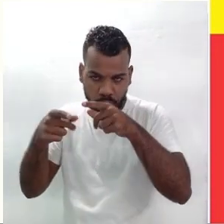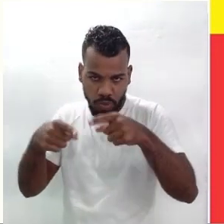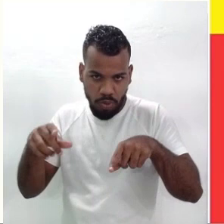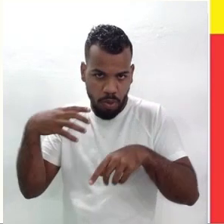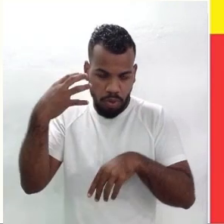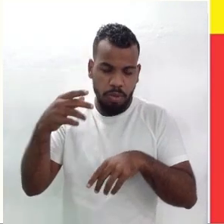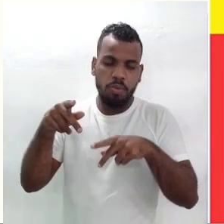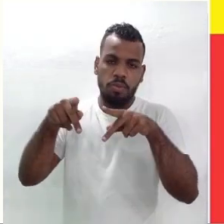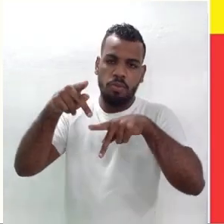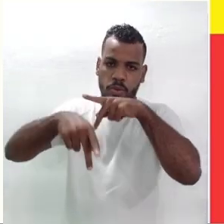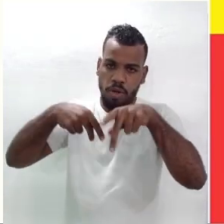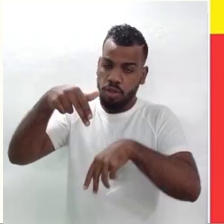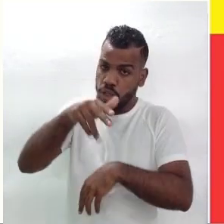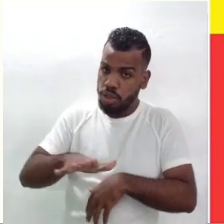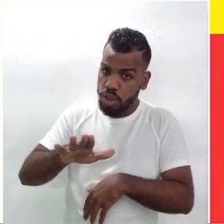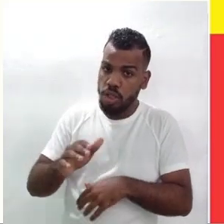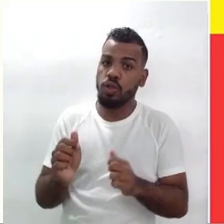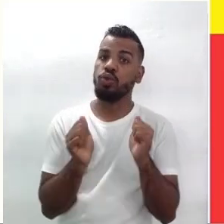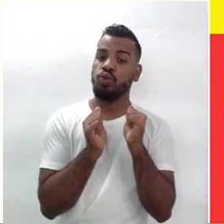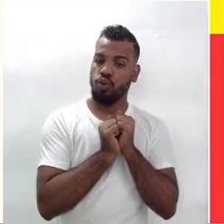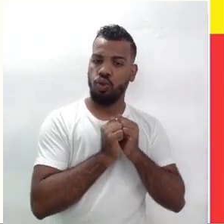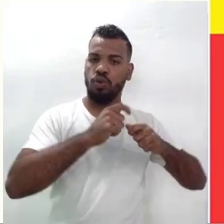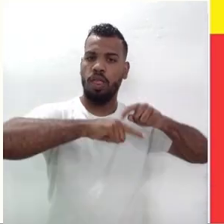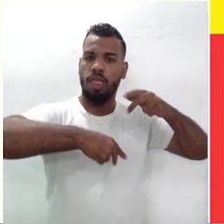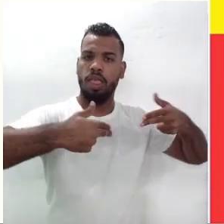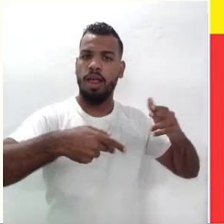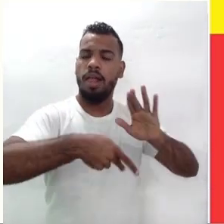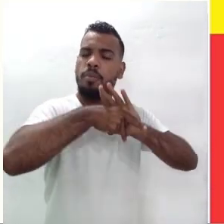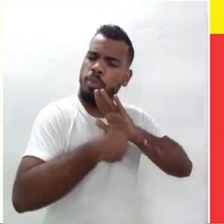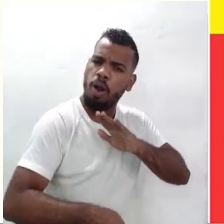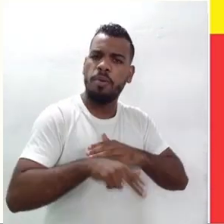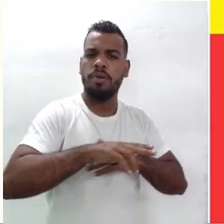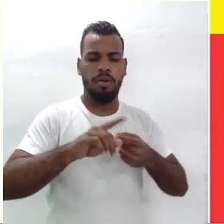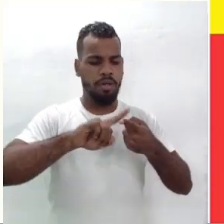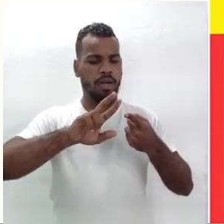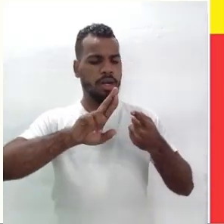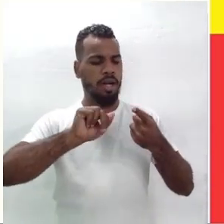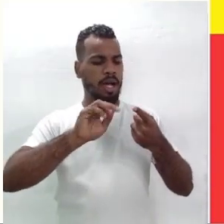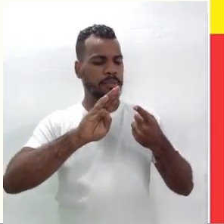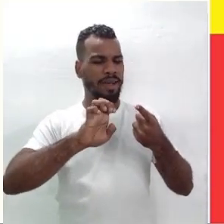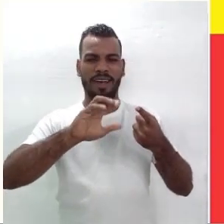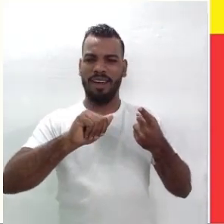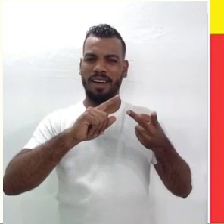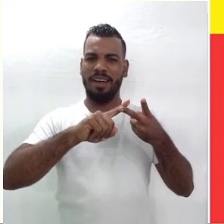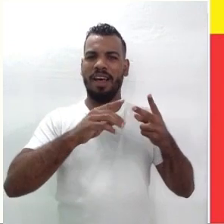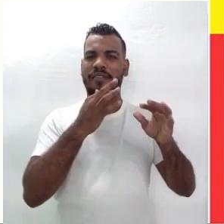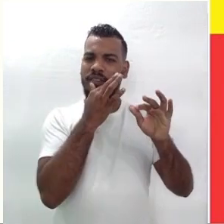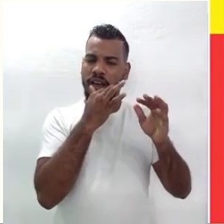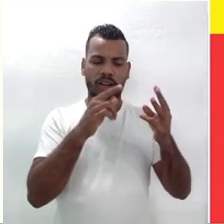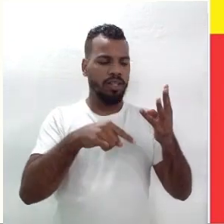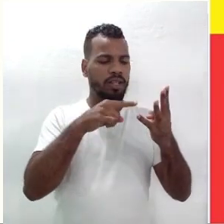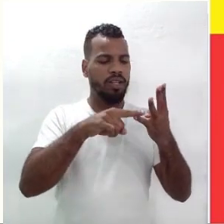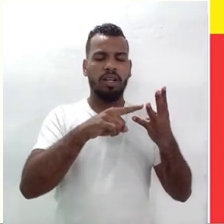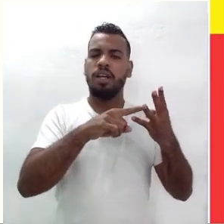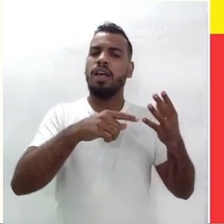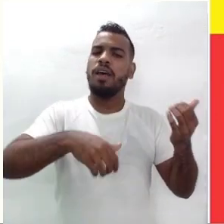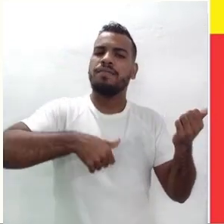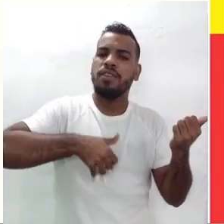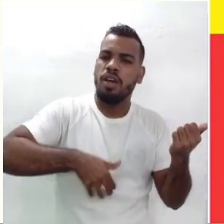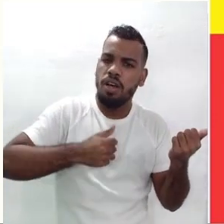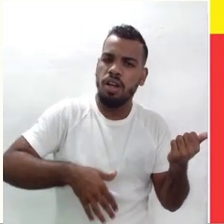nordestina com os instrumentos típicos, a rabeca, a flauta de pífano, a viola, a